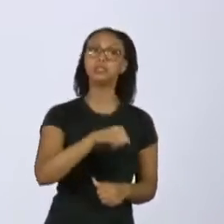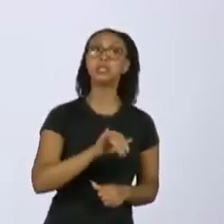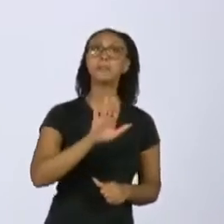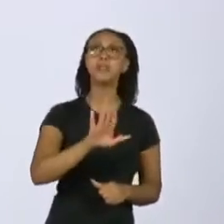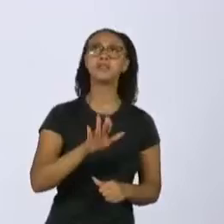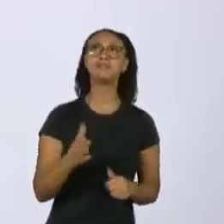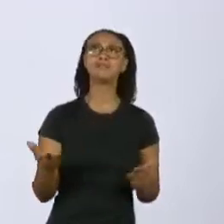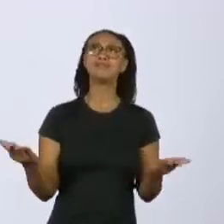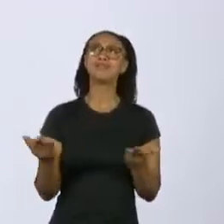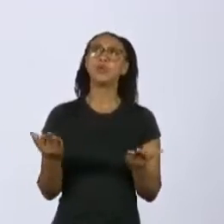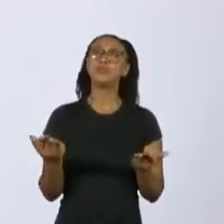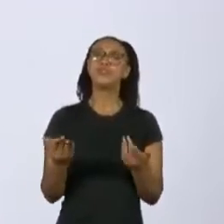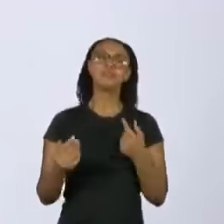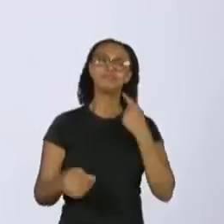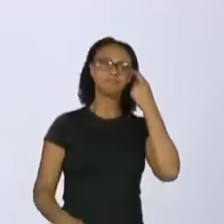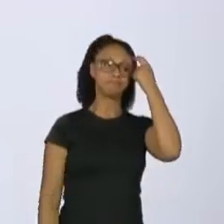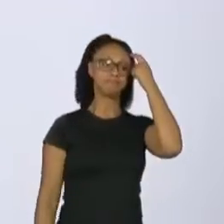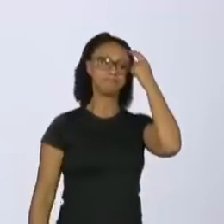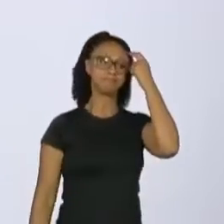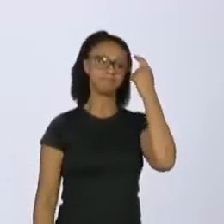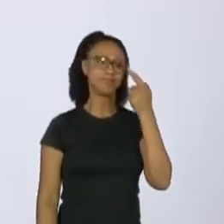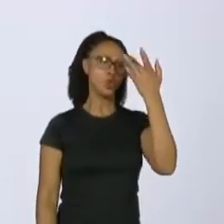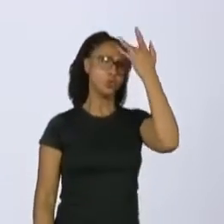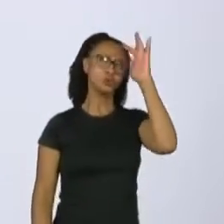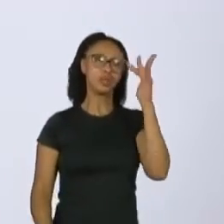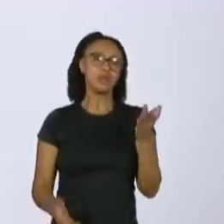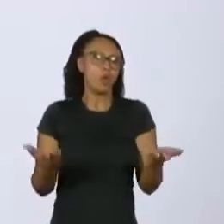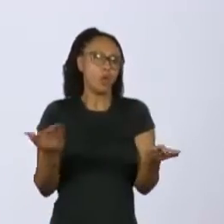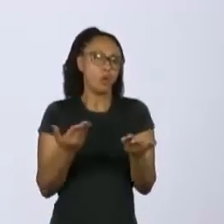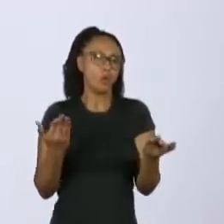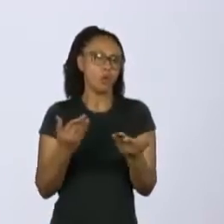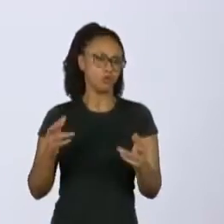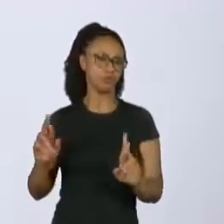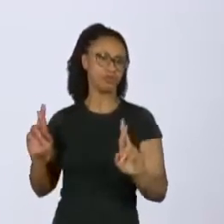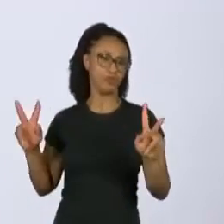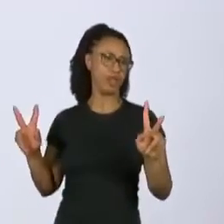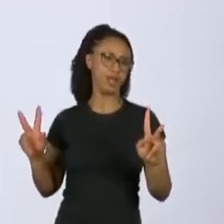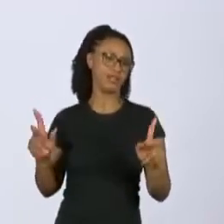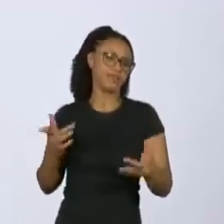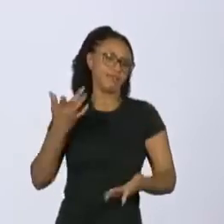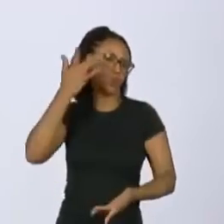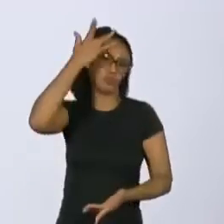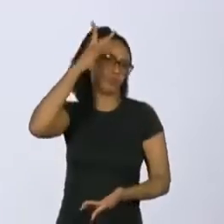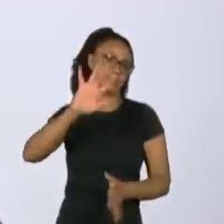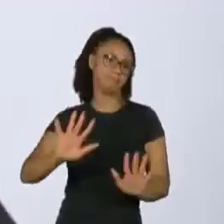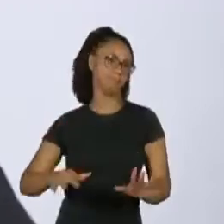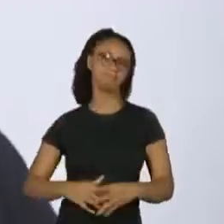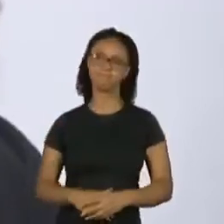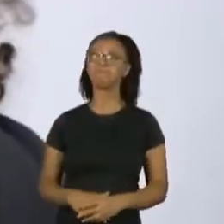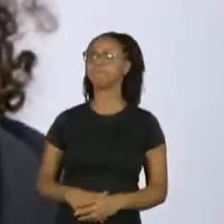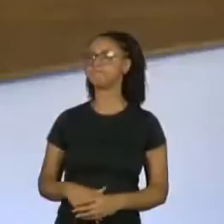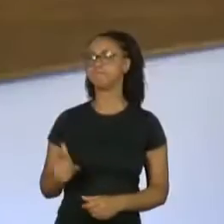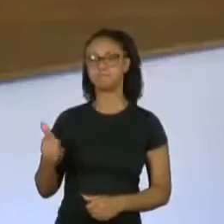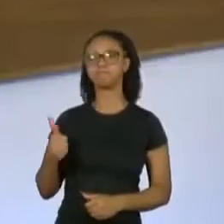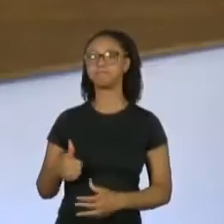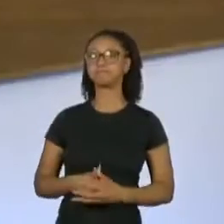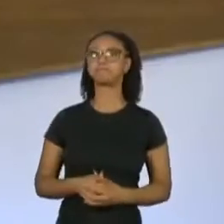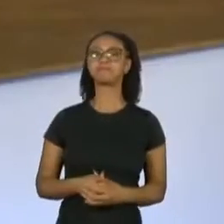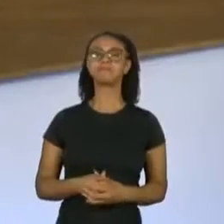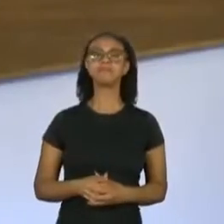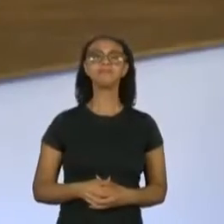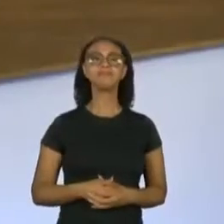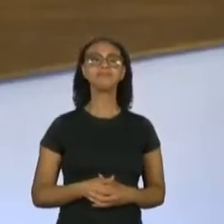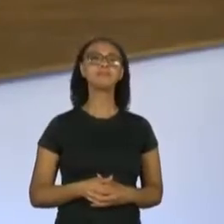eu não sei qual seria a diferença hoje. Claro, tudo bem. Não sei, realmente. Dezé, essas